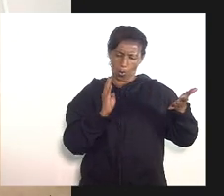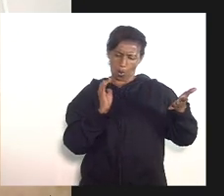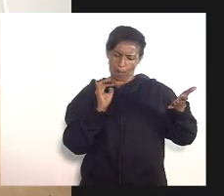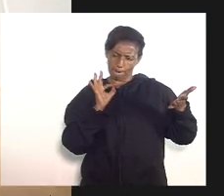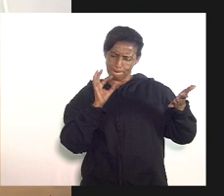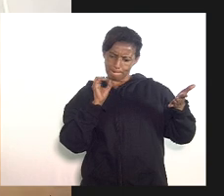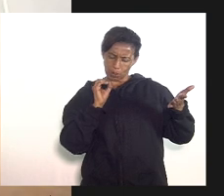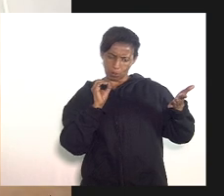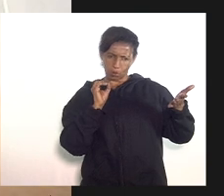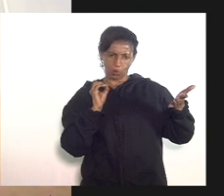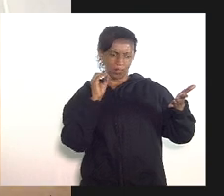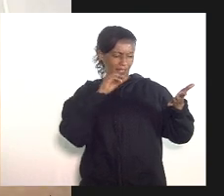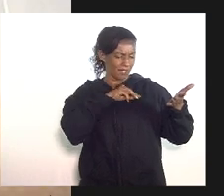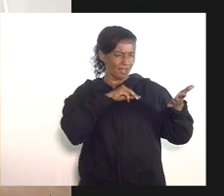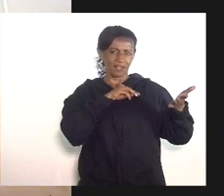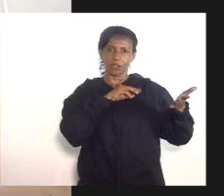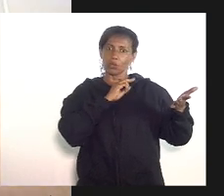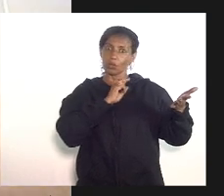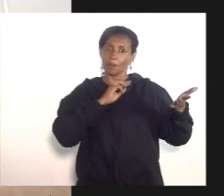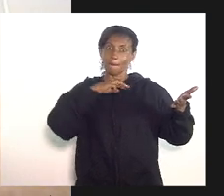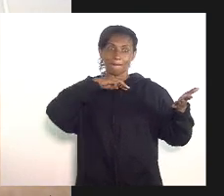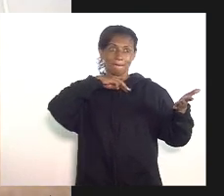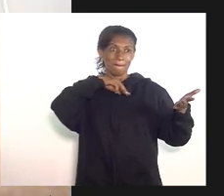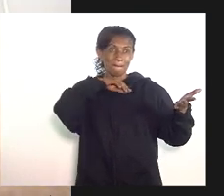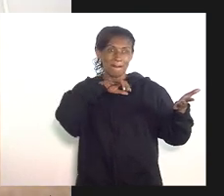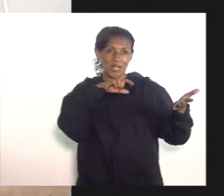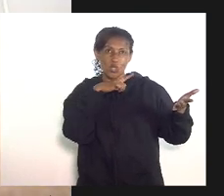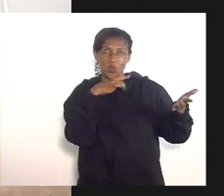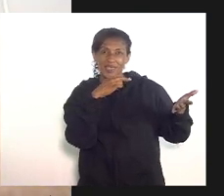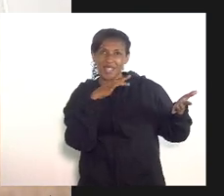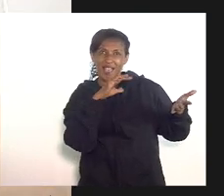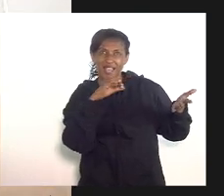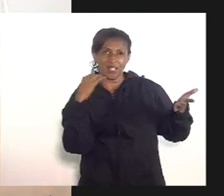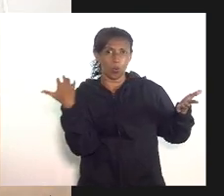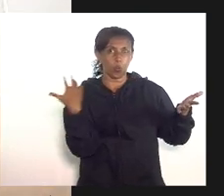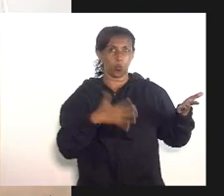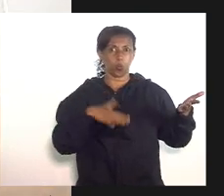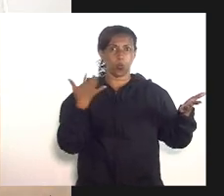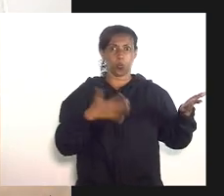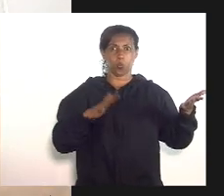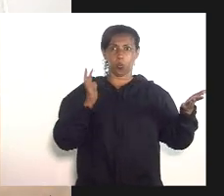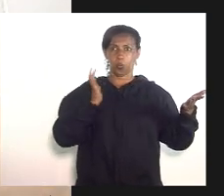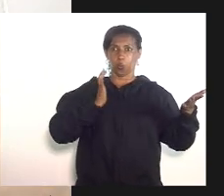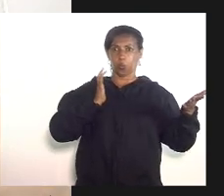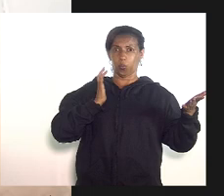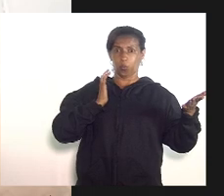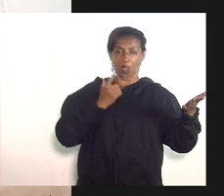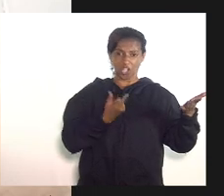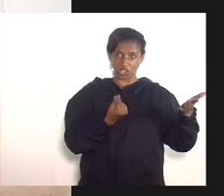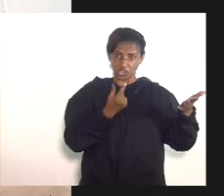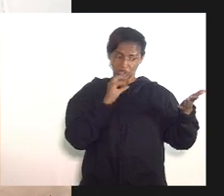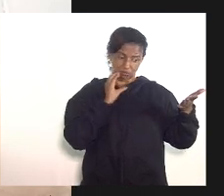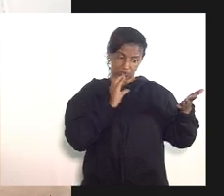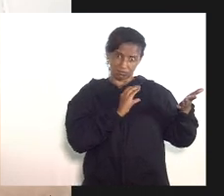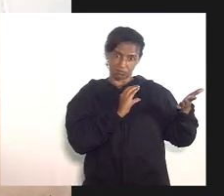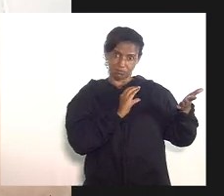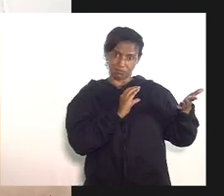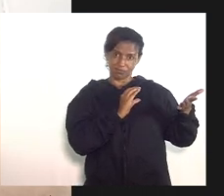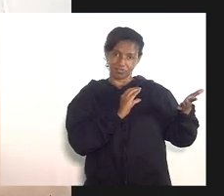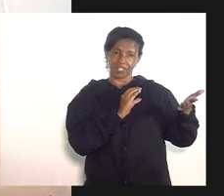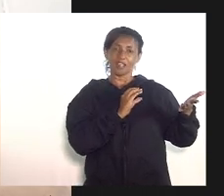milionária a Vassourense ilustre deixou a maior parte da fortuna para